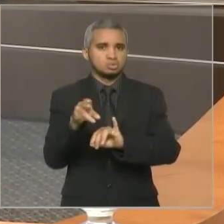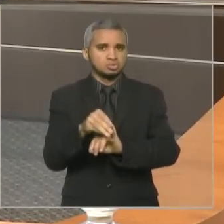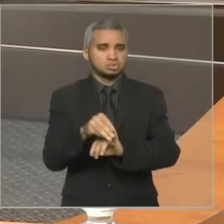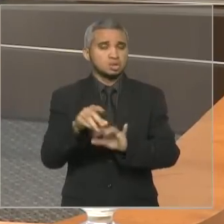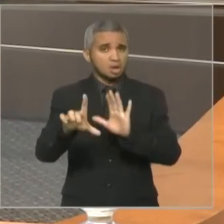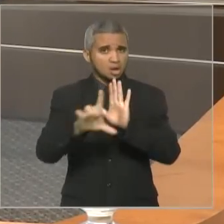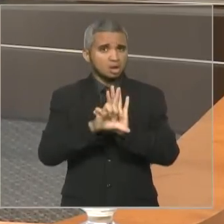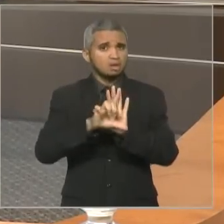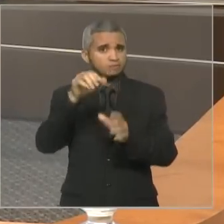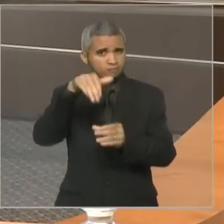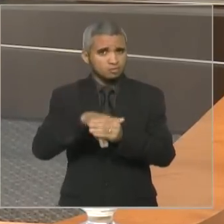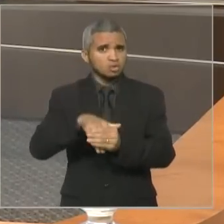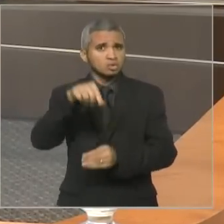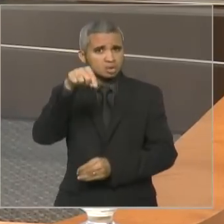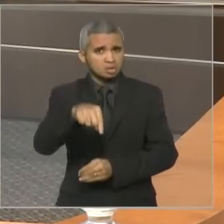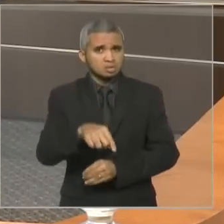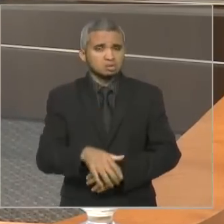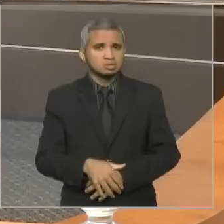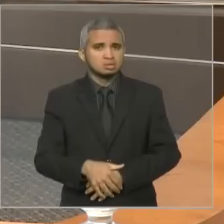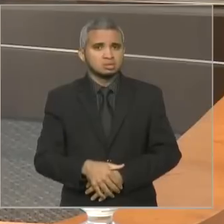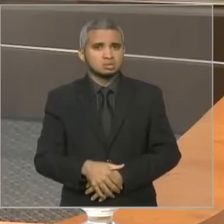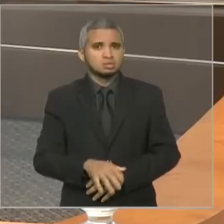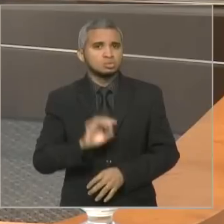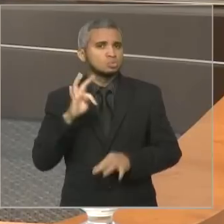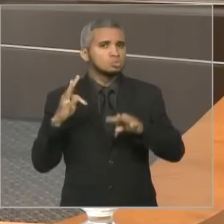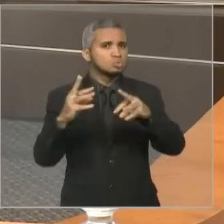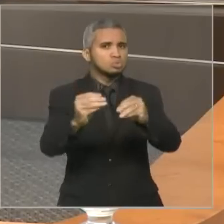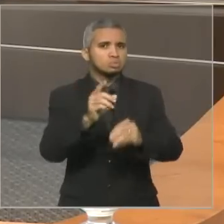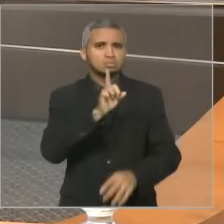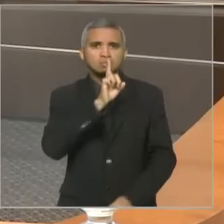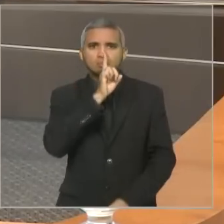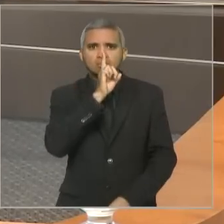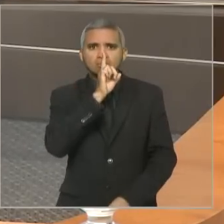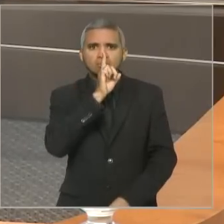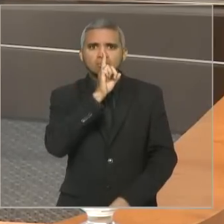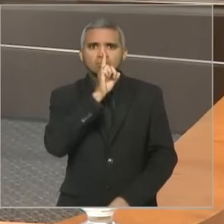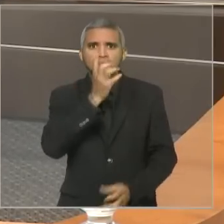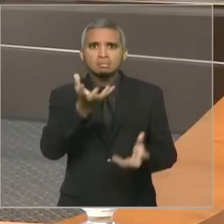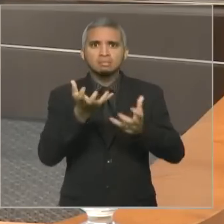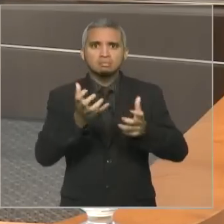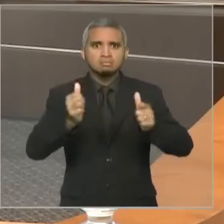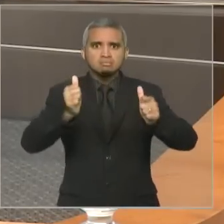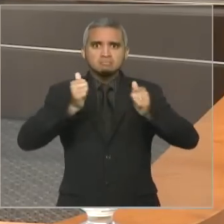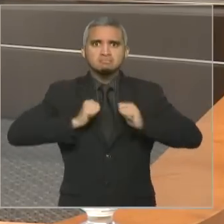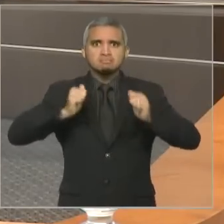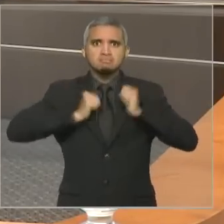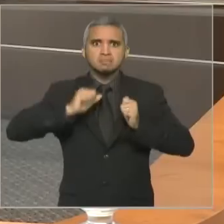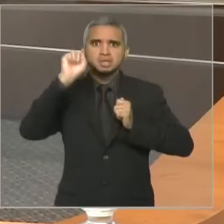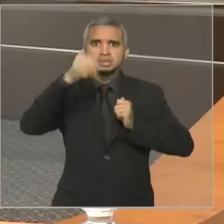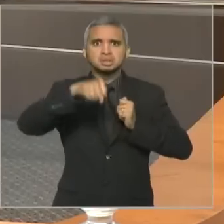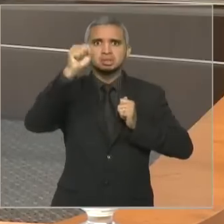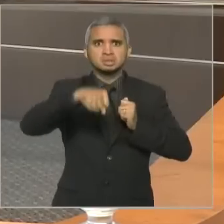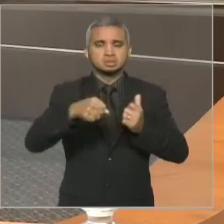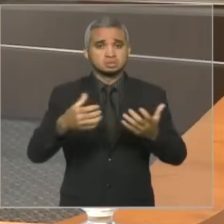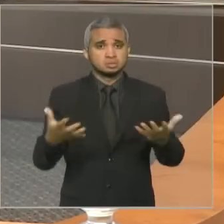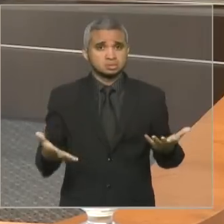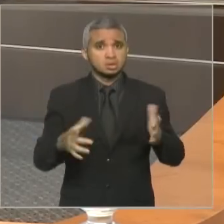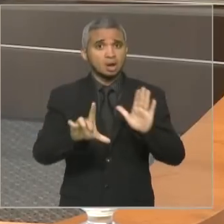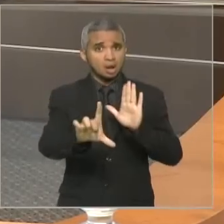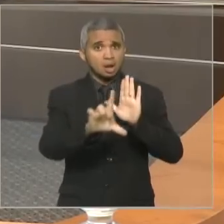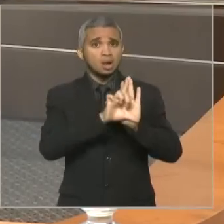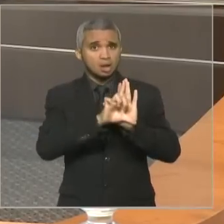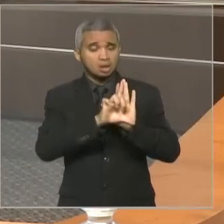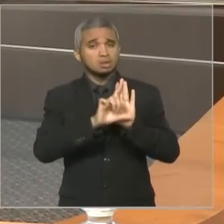casa, com silêncio de um dedinho ou um dedo, para poder dizer sim. As leis opressivas que impõem os encargos aos súditos,